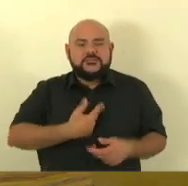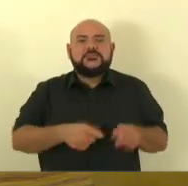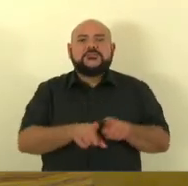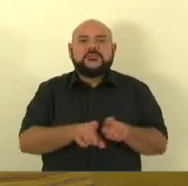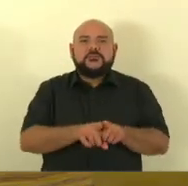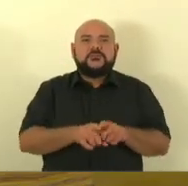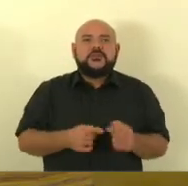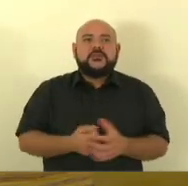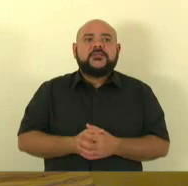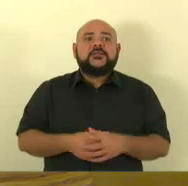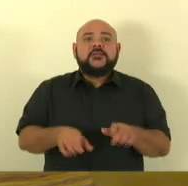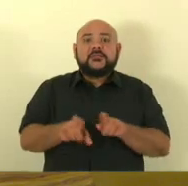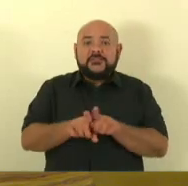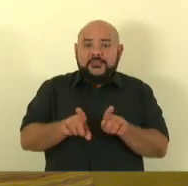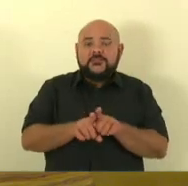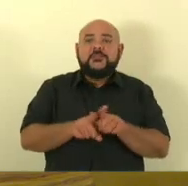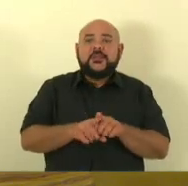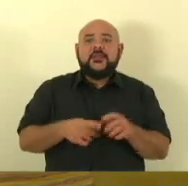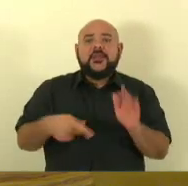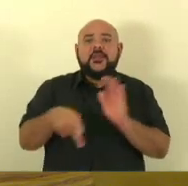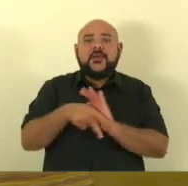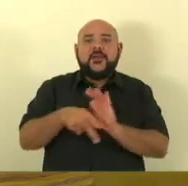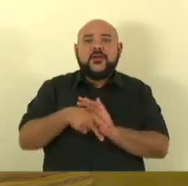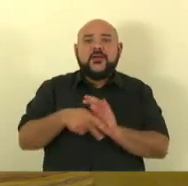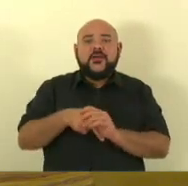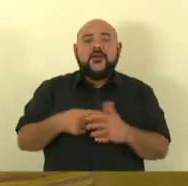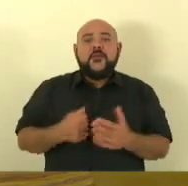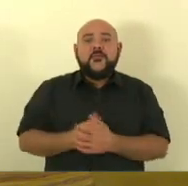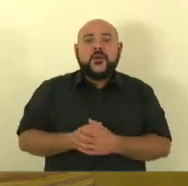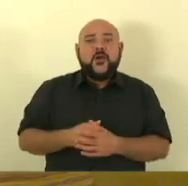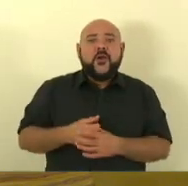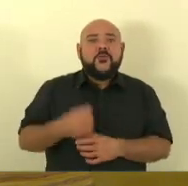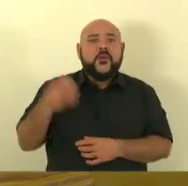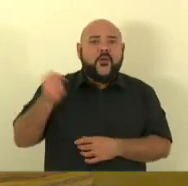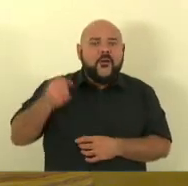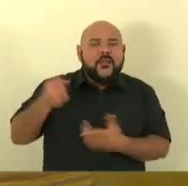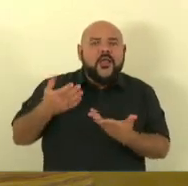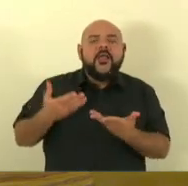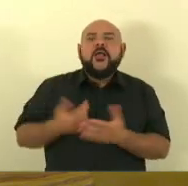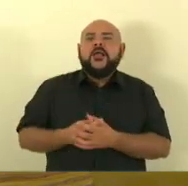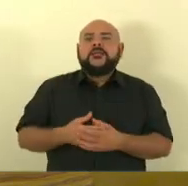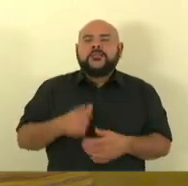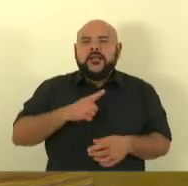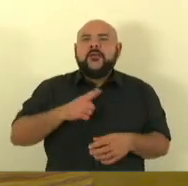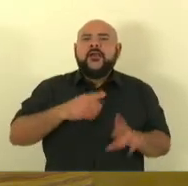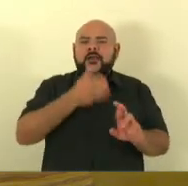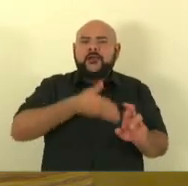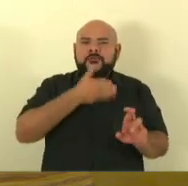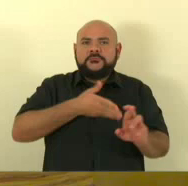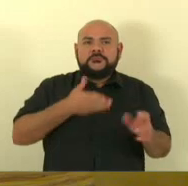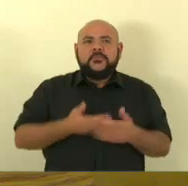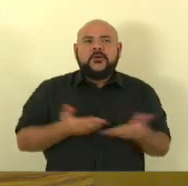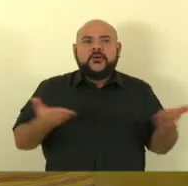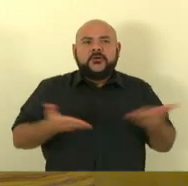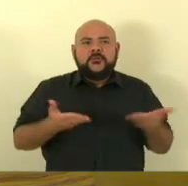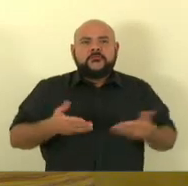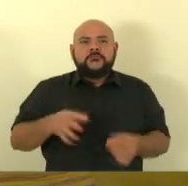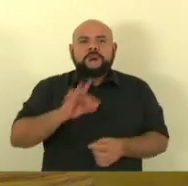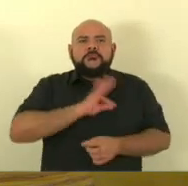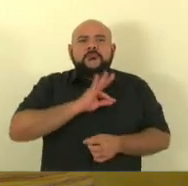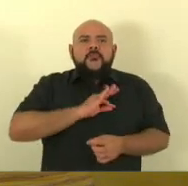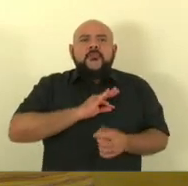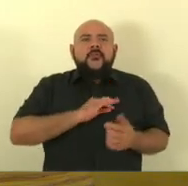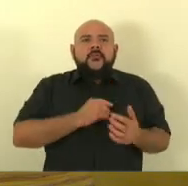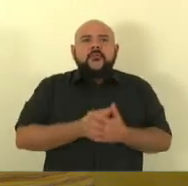que é referência no Estado do Espírito Santo, e hoje nós temos a triste notícia de que a Polícia Militar não tem